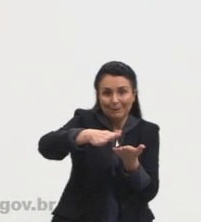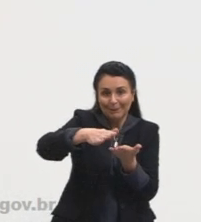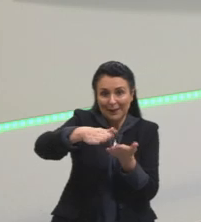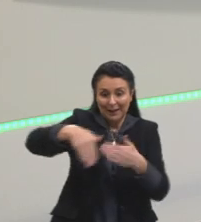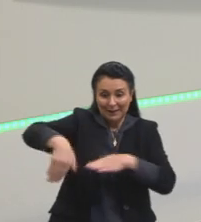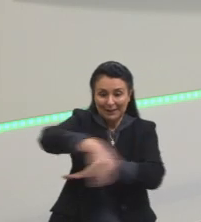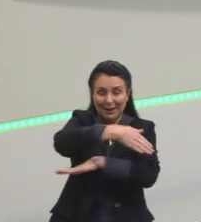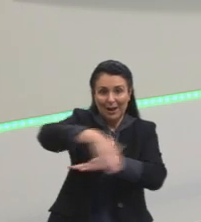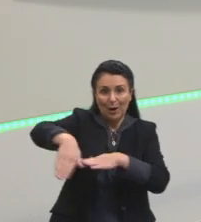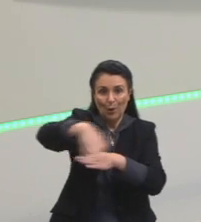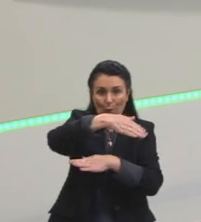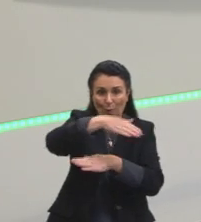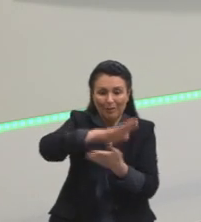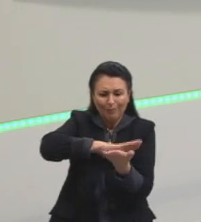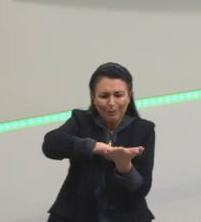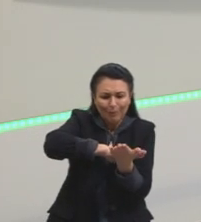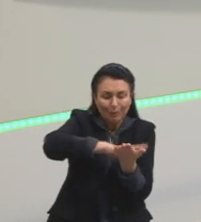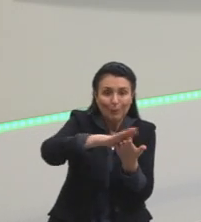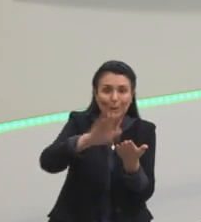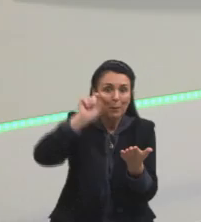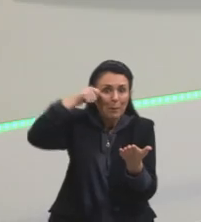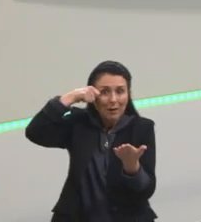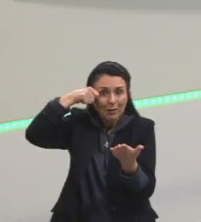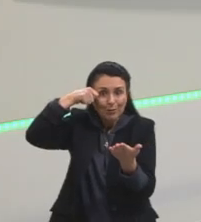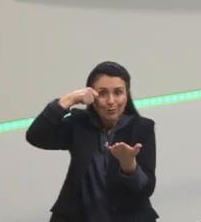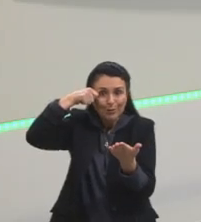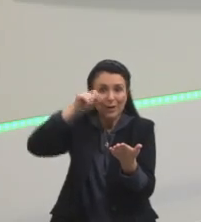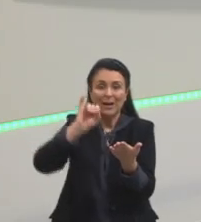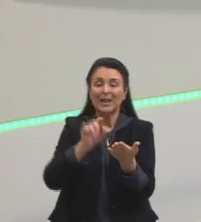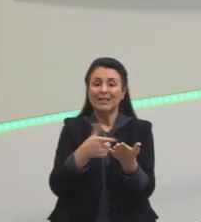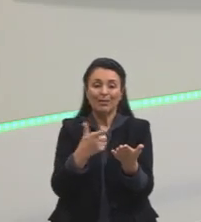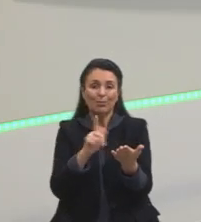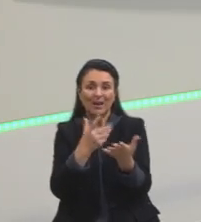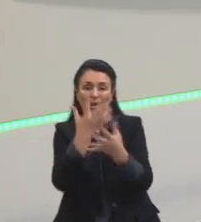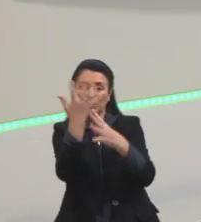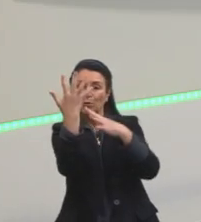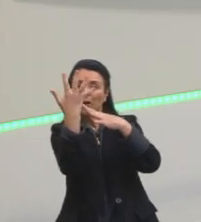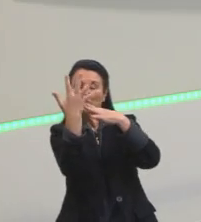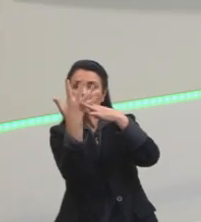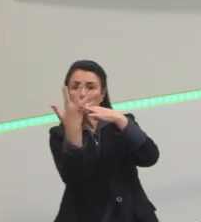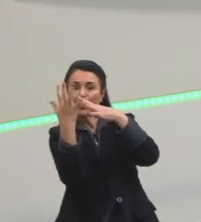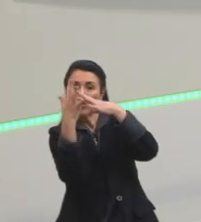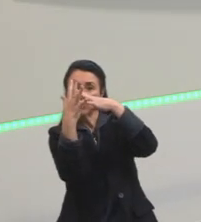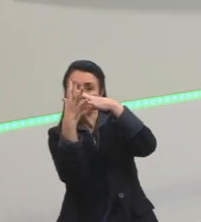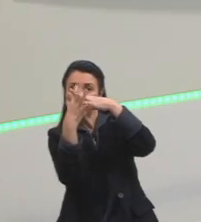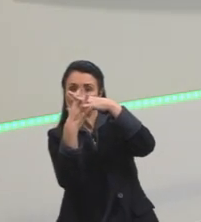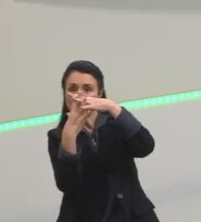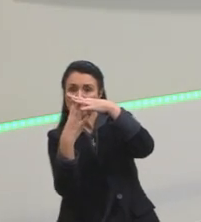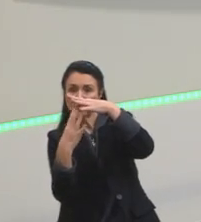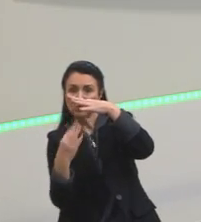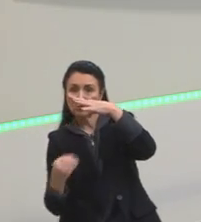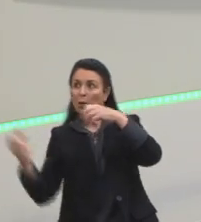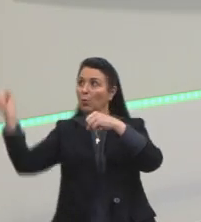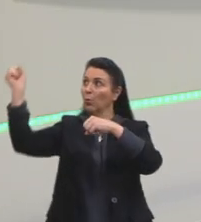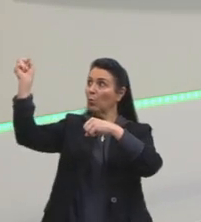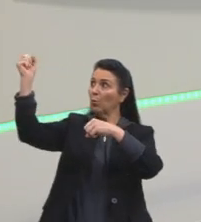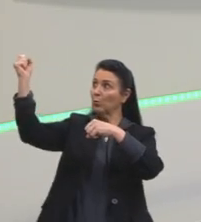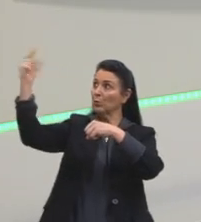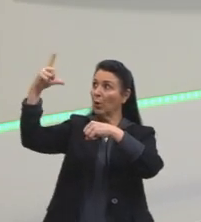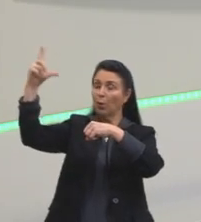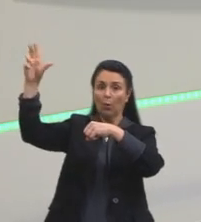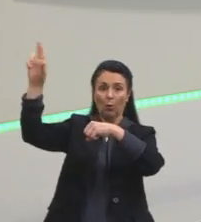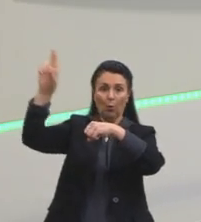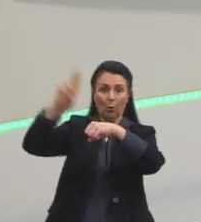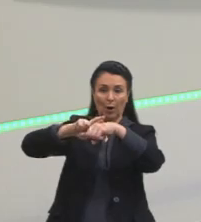impermeabilização do solo também vai refletir os raios solares, né, então vai fazer com que